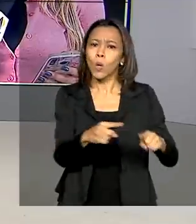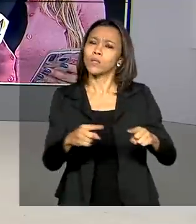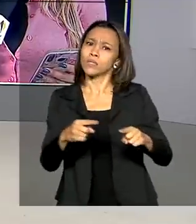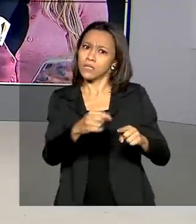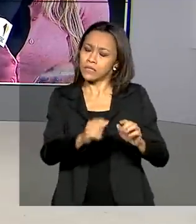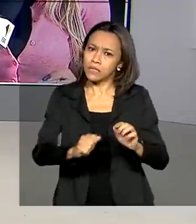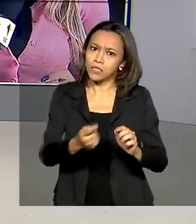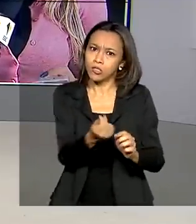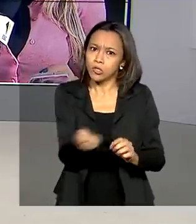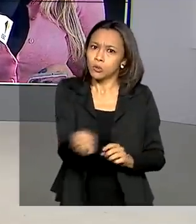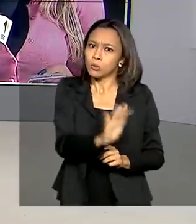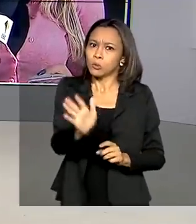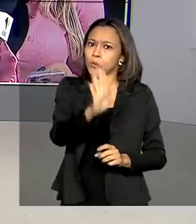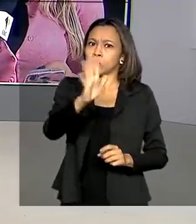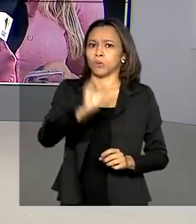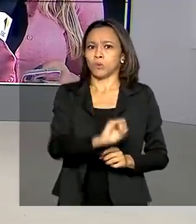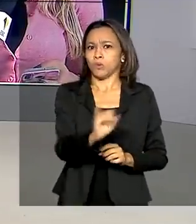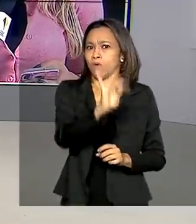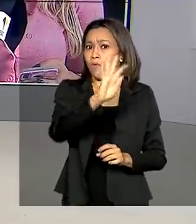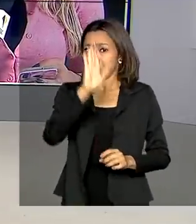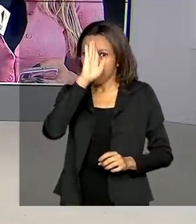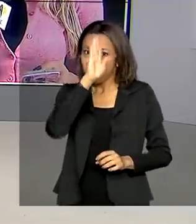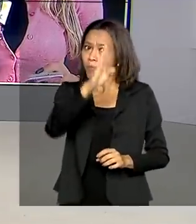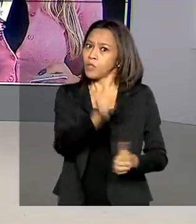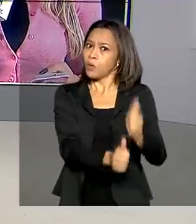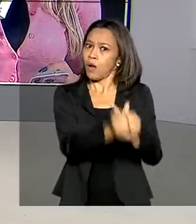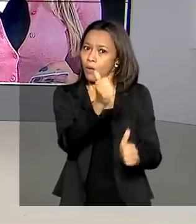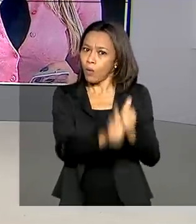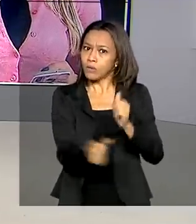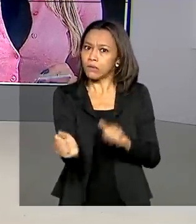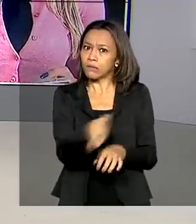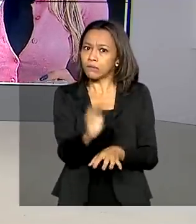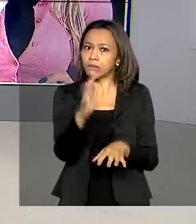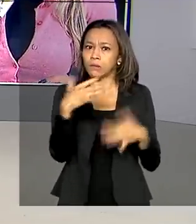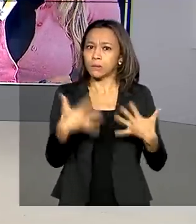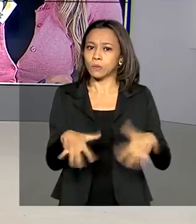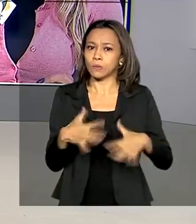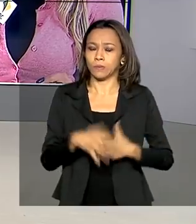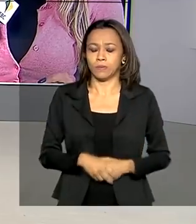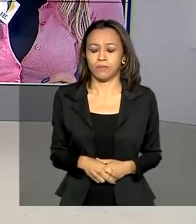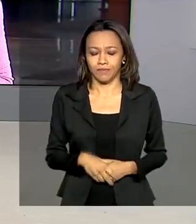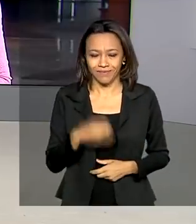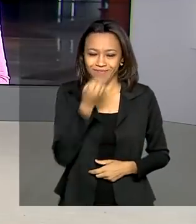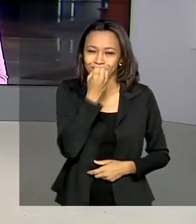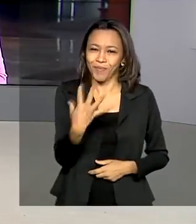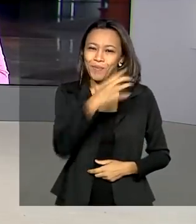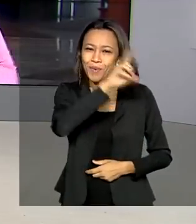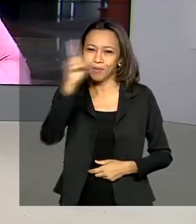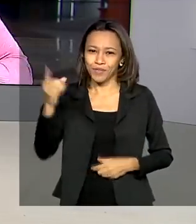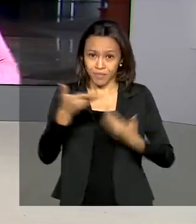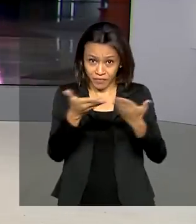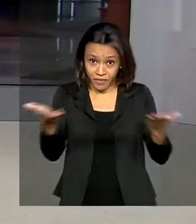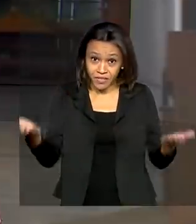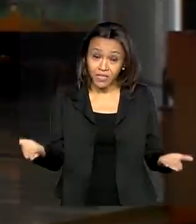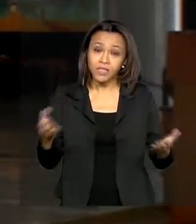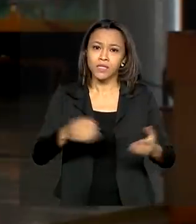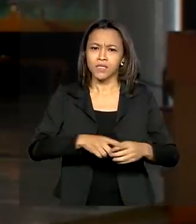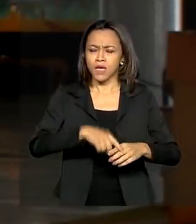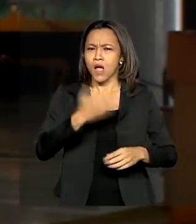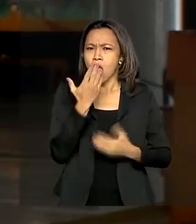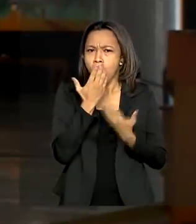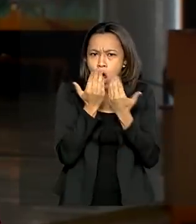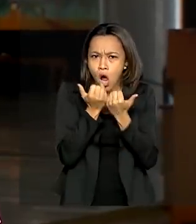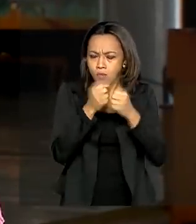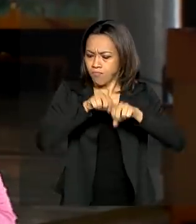principalmente em relação ao arroz. Não é isso, Selma Dias? Bom dia para você. Oi, Renata. Bom dia para você, para todos. Olha, os produtos da